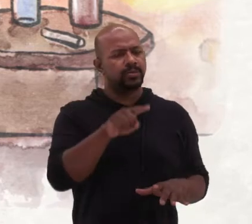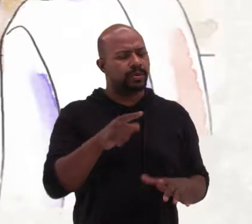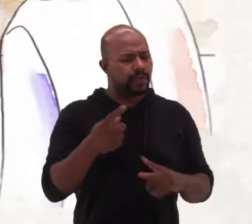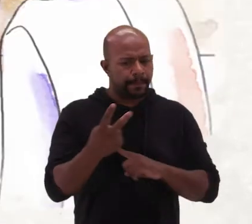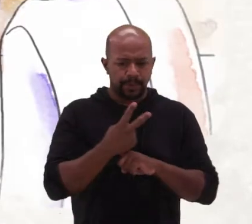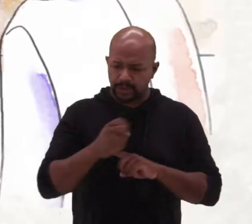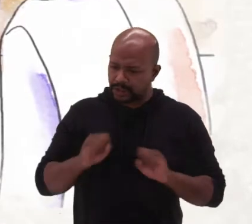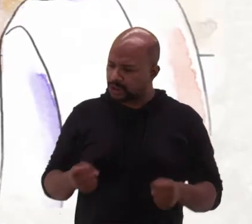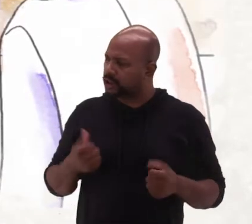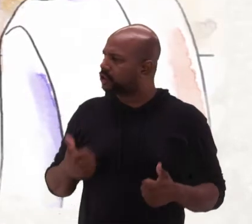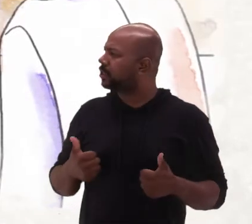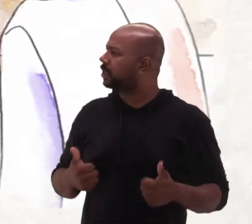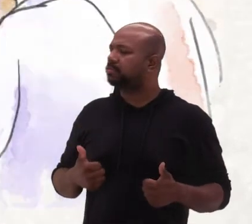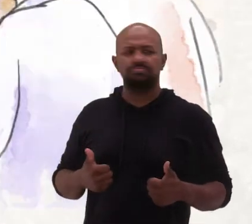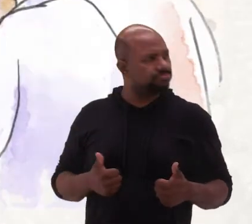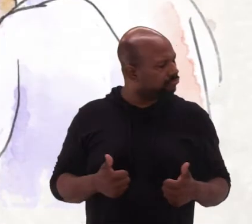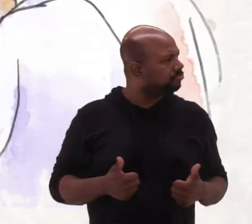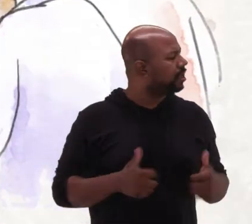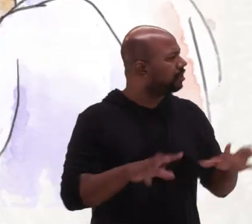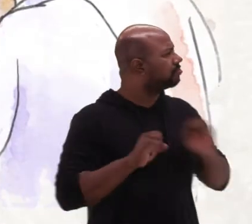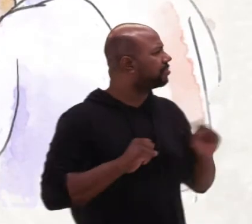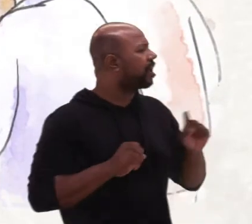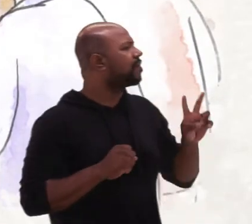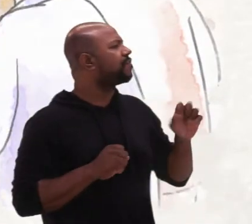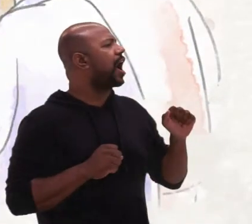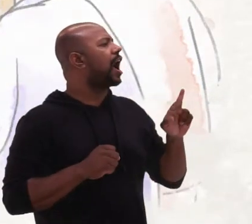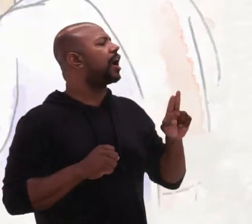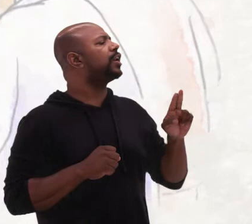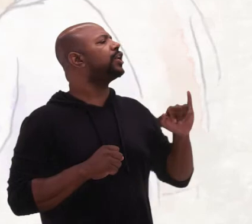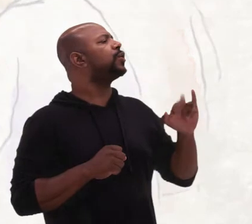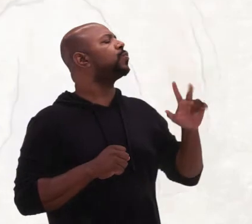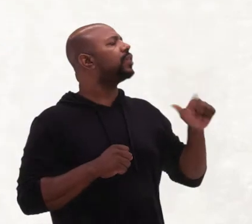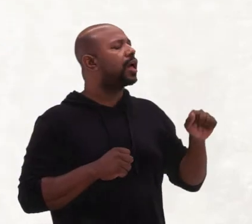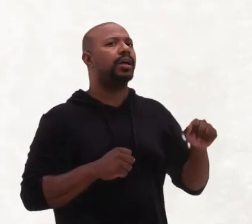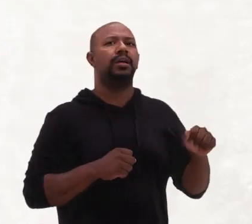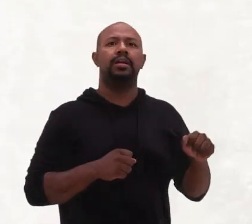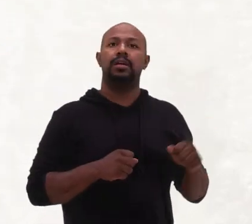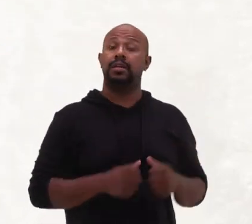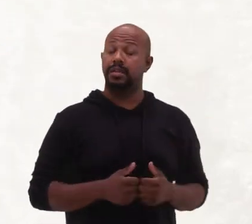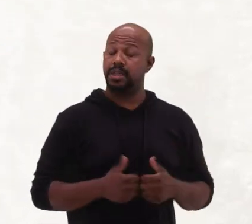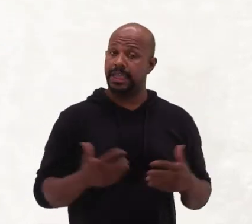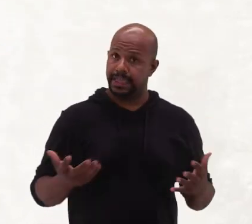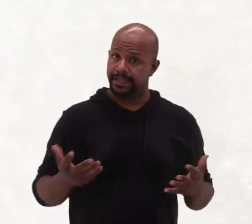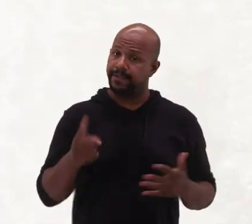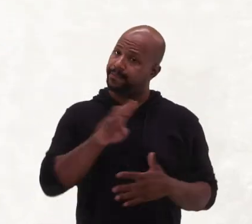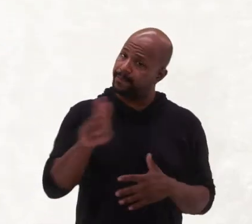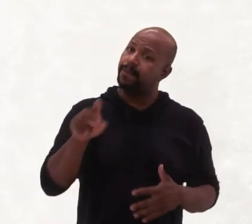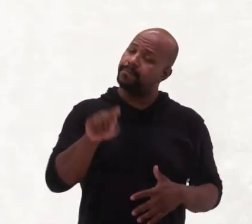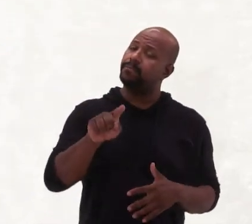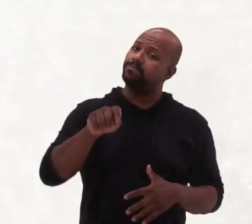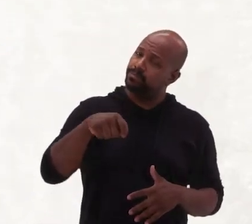protegidas da varíola. E o nome então